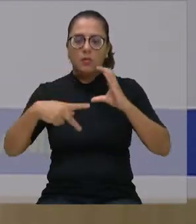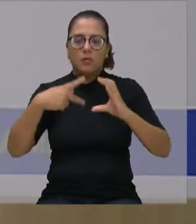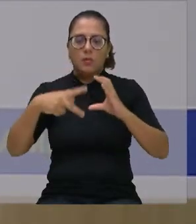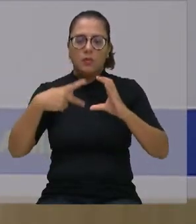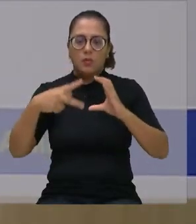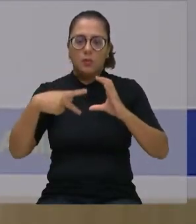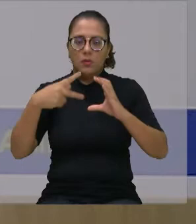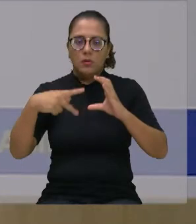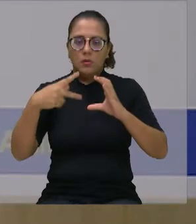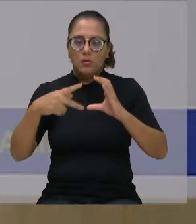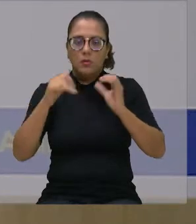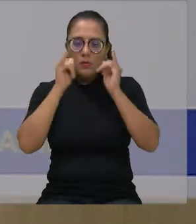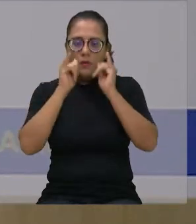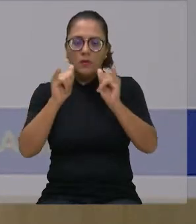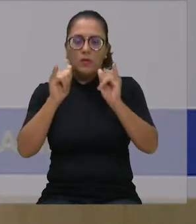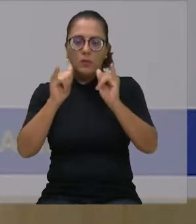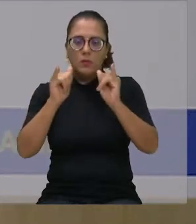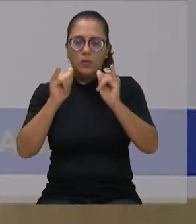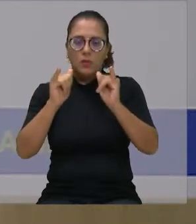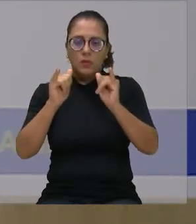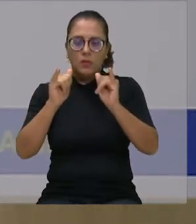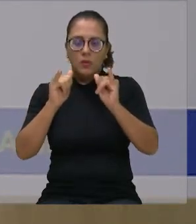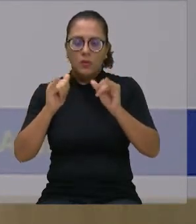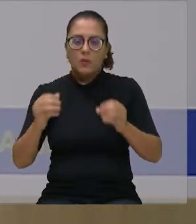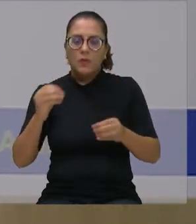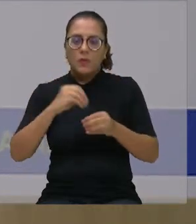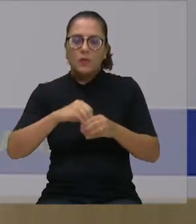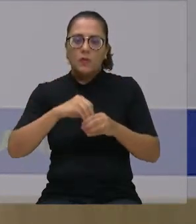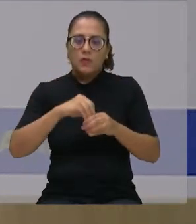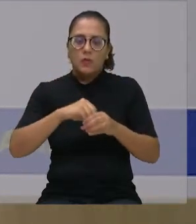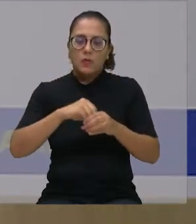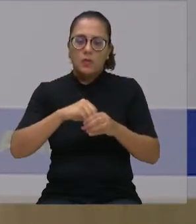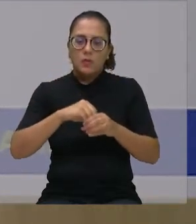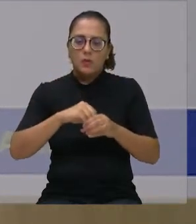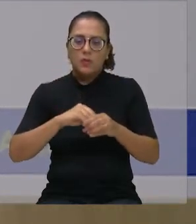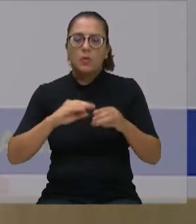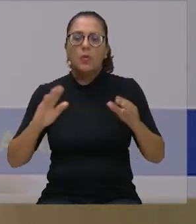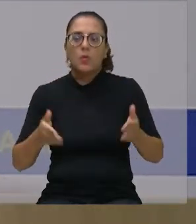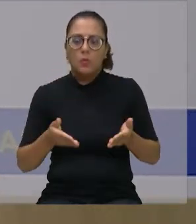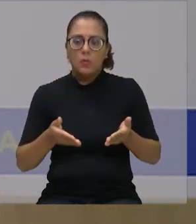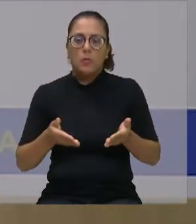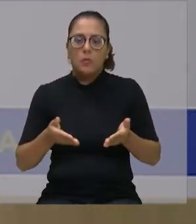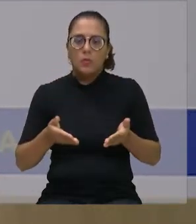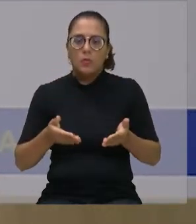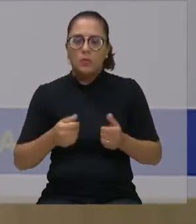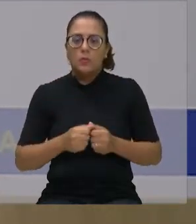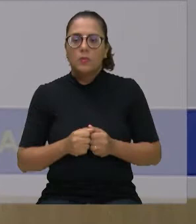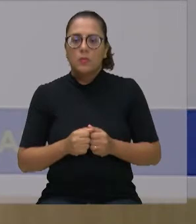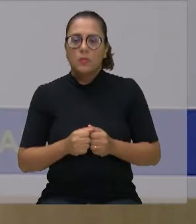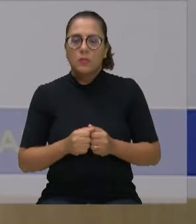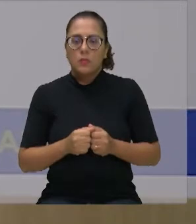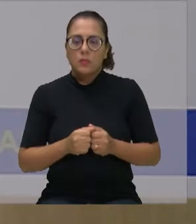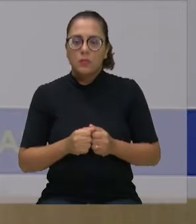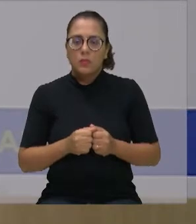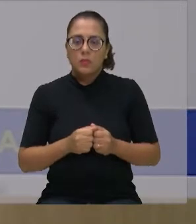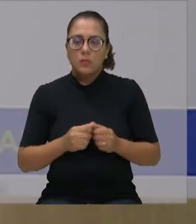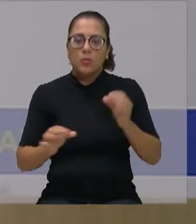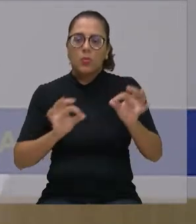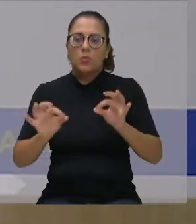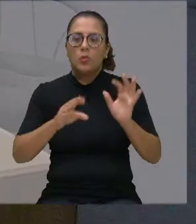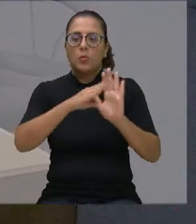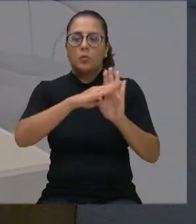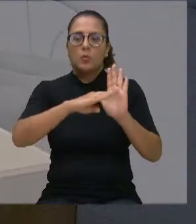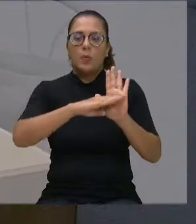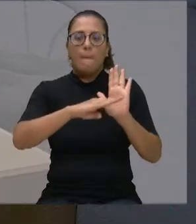Informa a todos os presentes que, no termos regimentais, a votação das proposituras se dará de forma simbólica. Esperemos a sessão para a organização da